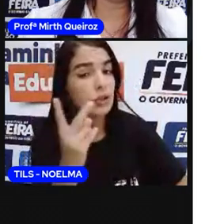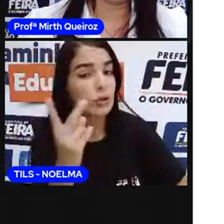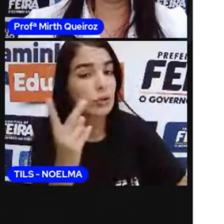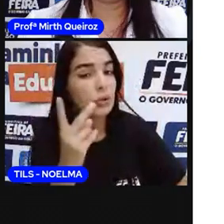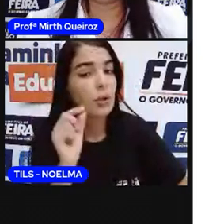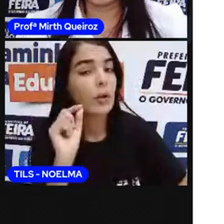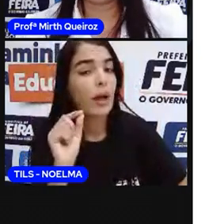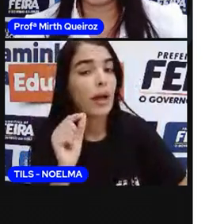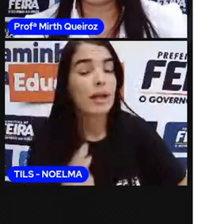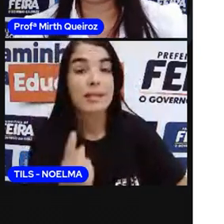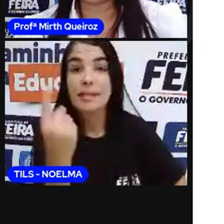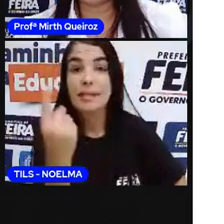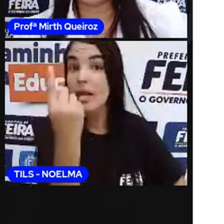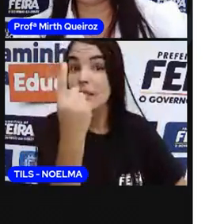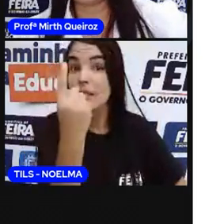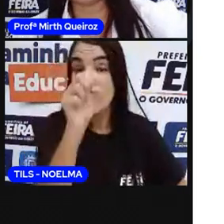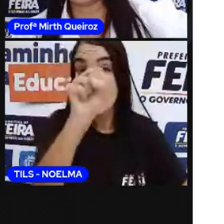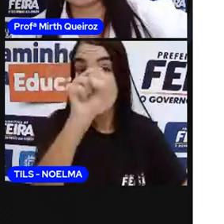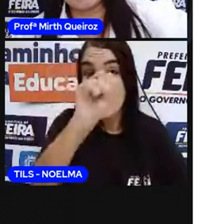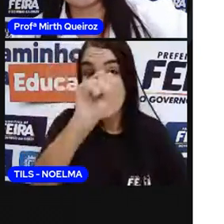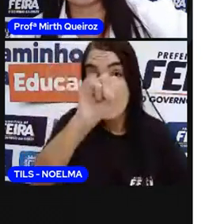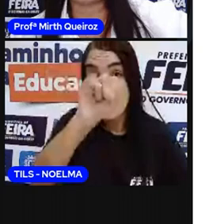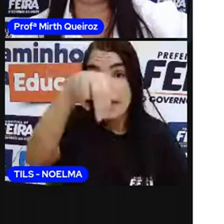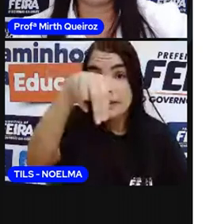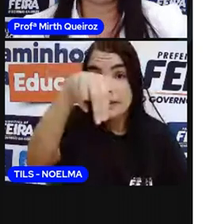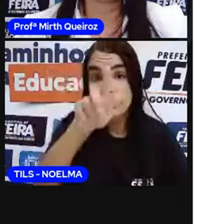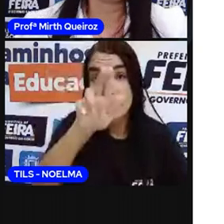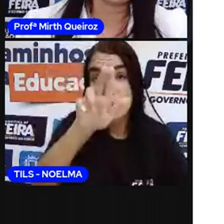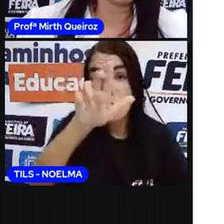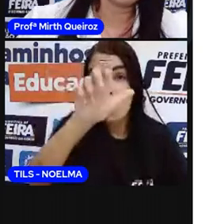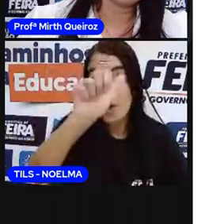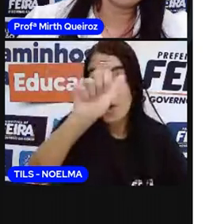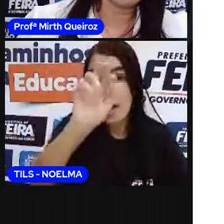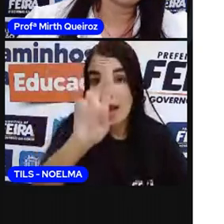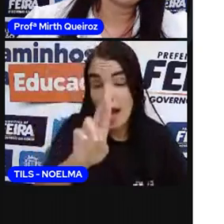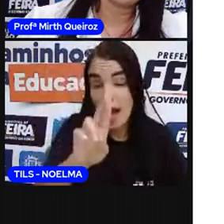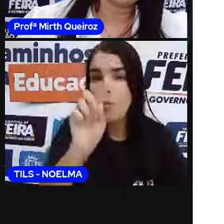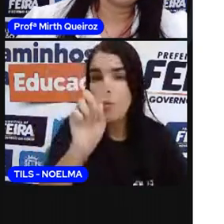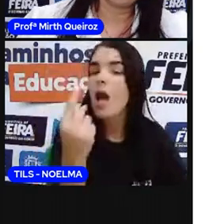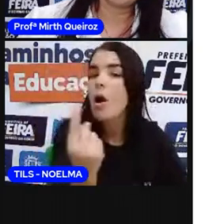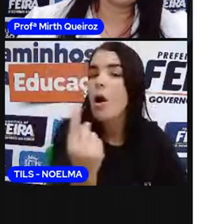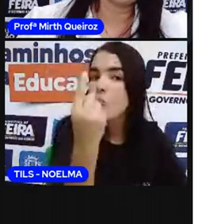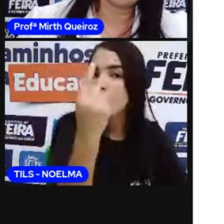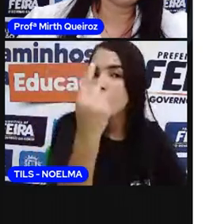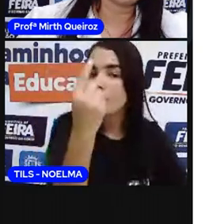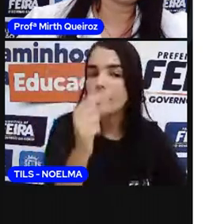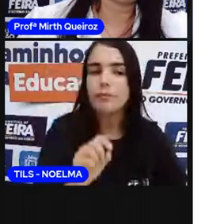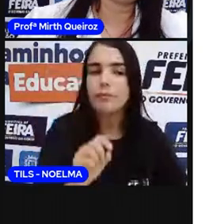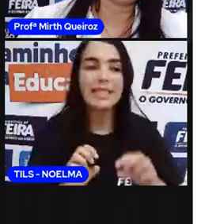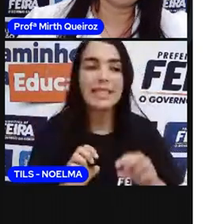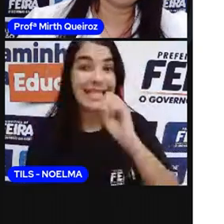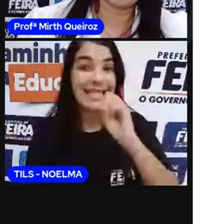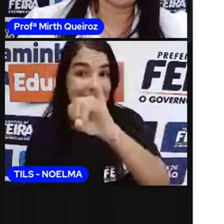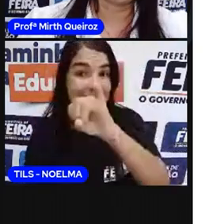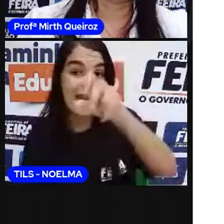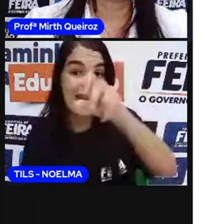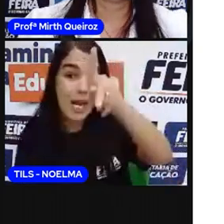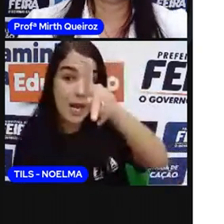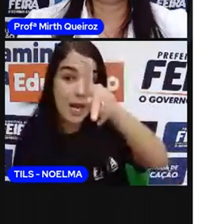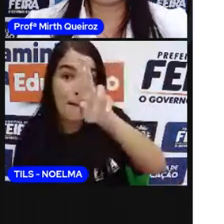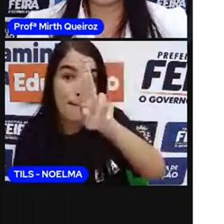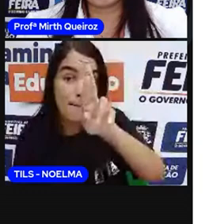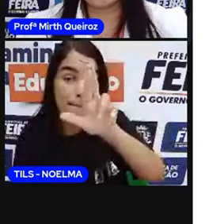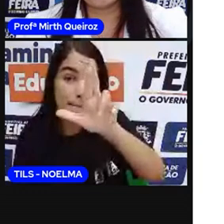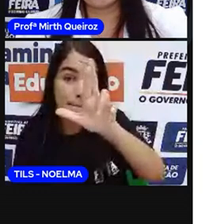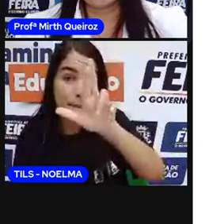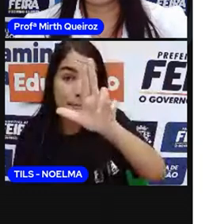que é o singular e o plural, né? Então, o número indica a quantidade. Se for um, está no singular. O substantivo deve ficar no singular. E se